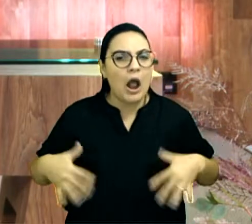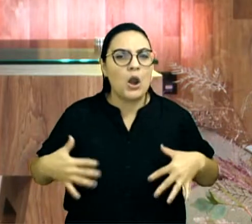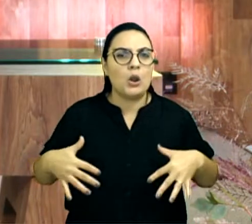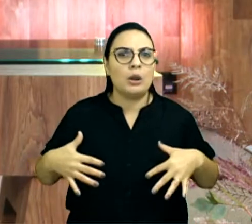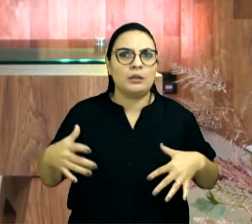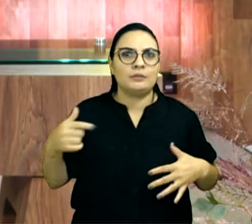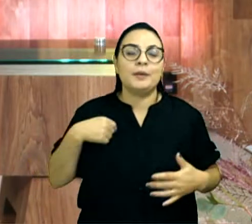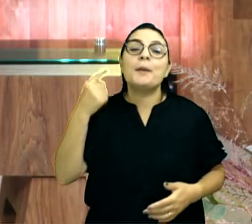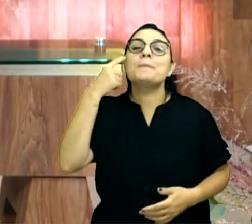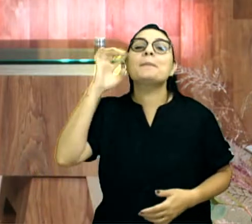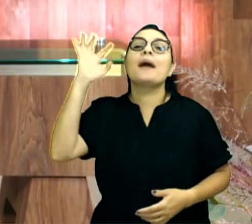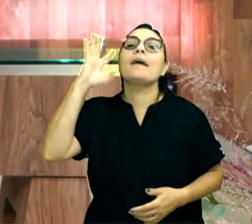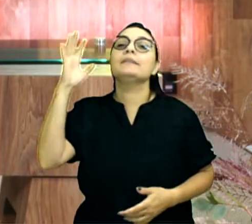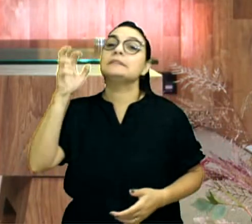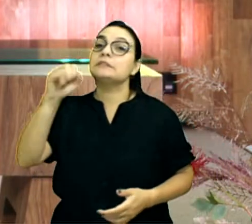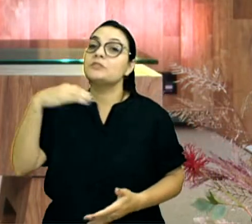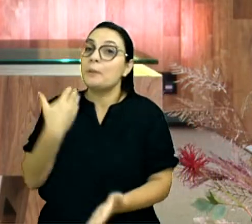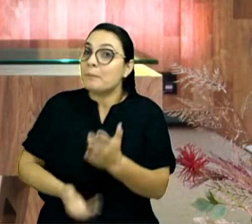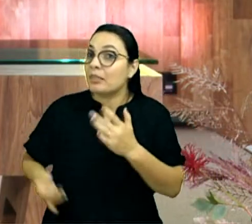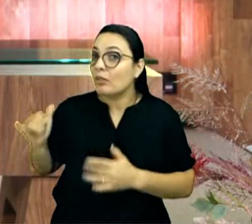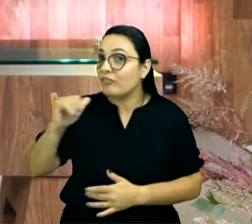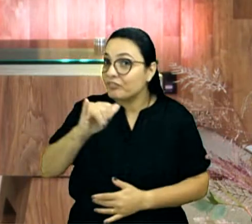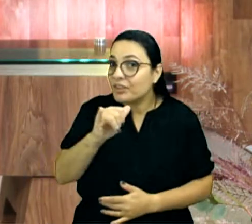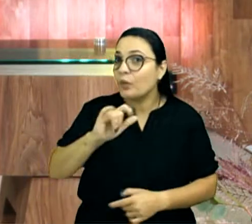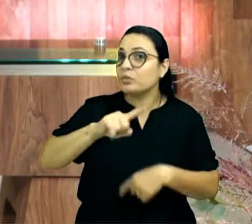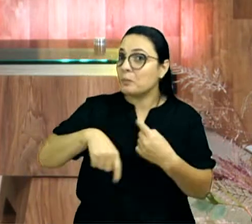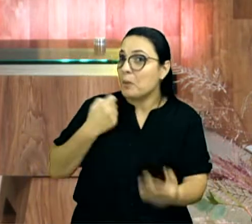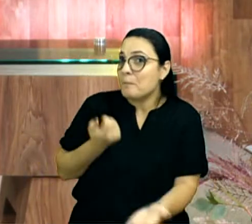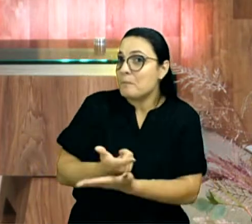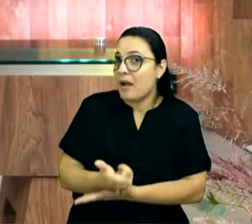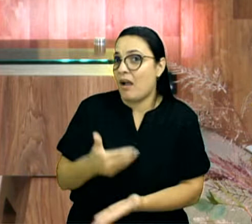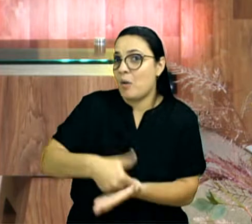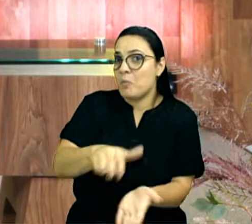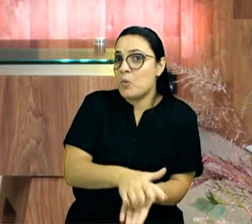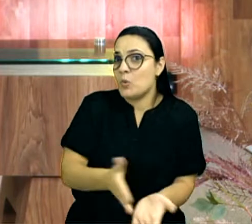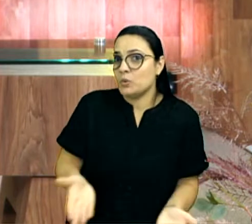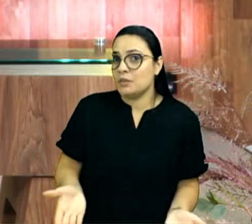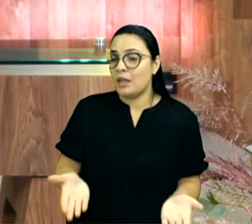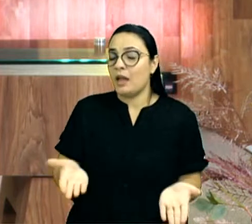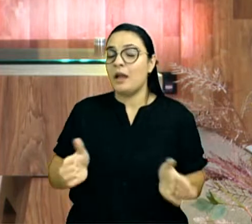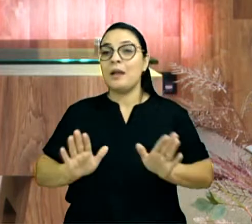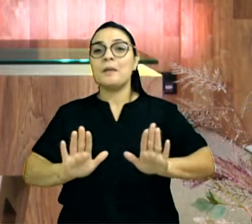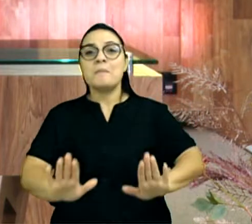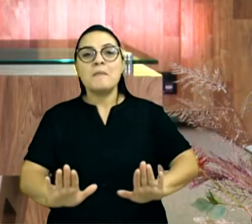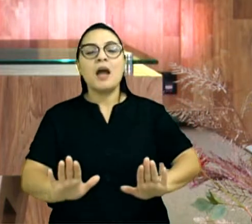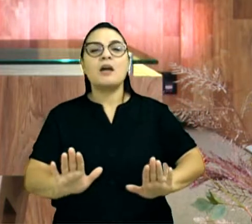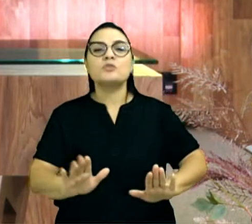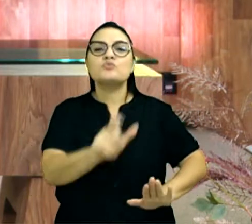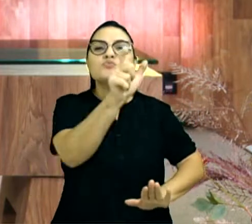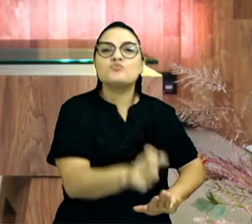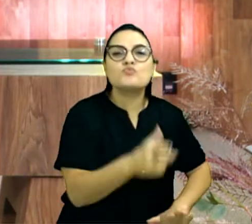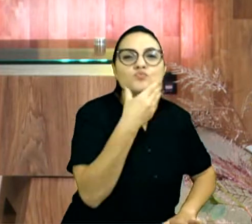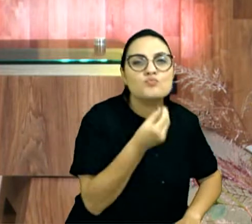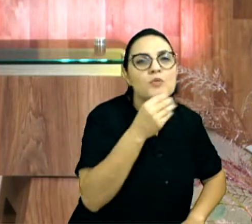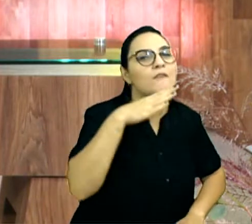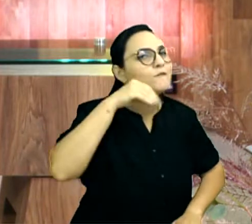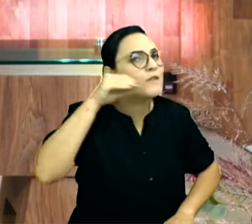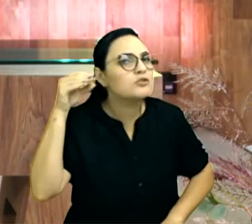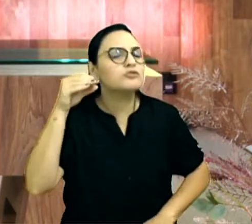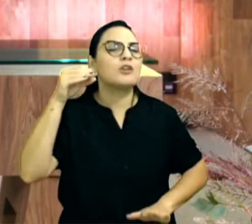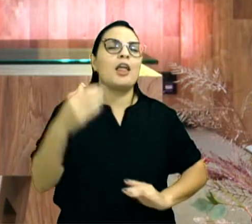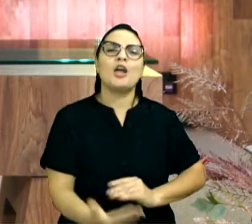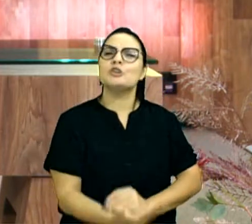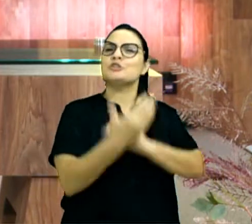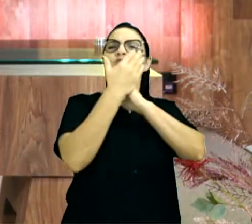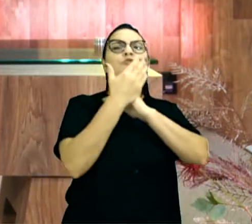Imagina, você perdeu o voo, foi culpa nossa, nos atrapalhamos e tal. E aí o rapaz fez tudo, e o cara foi muito gentil e